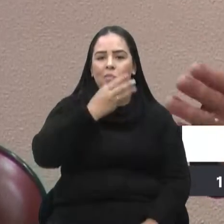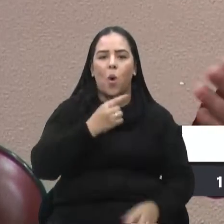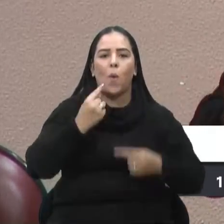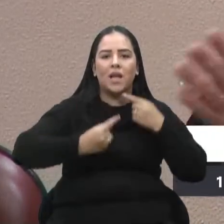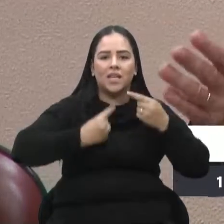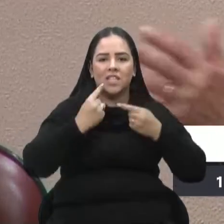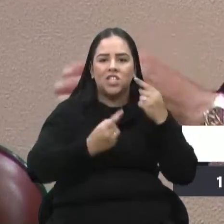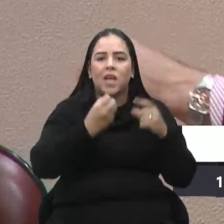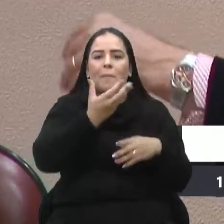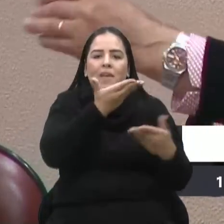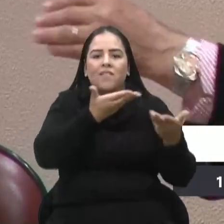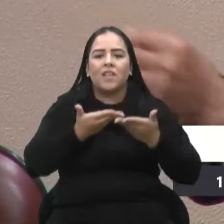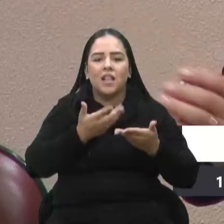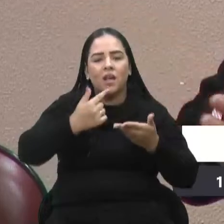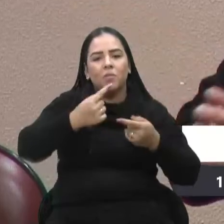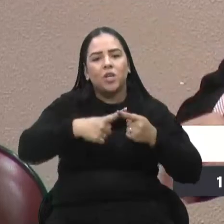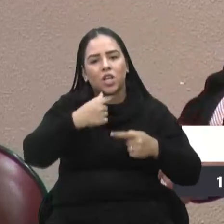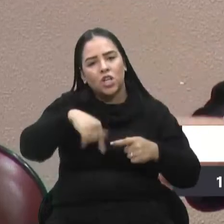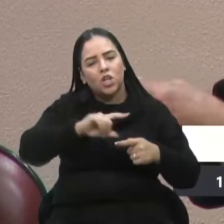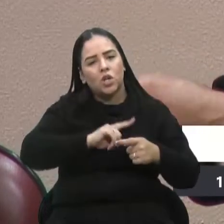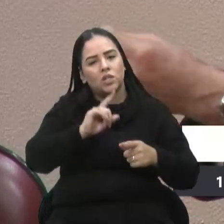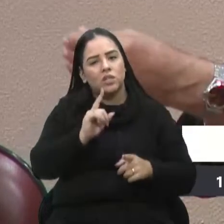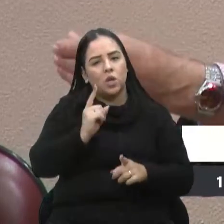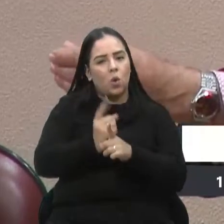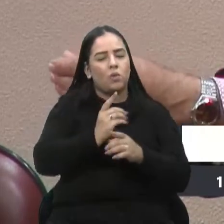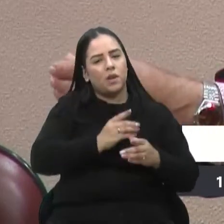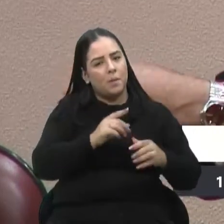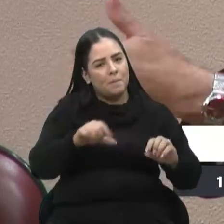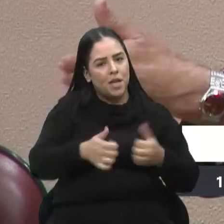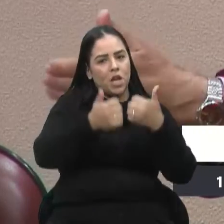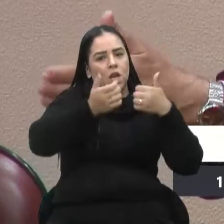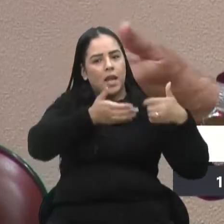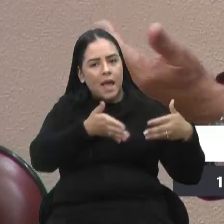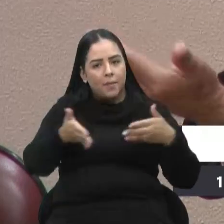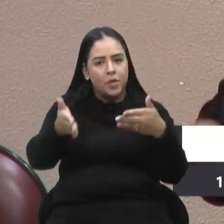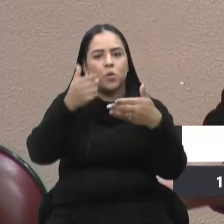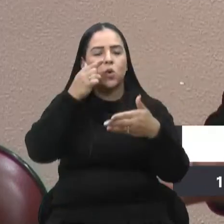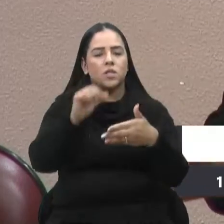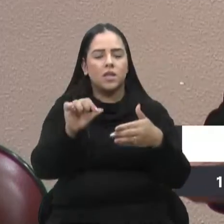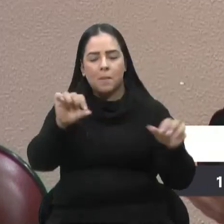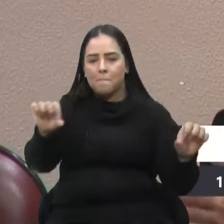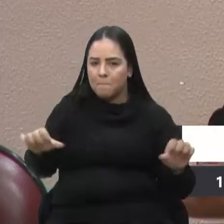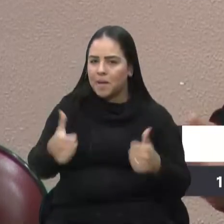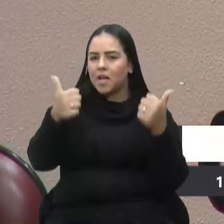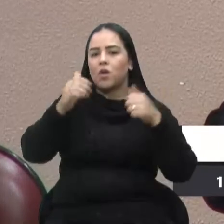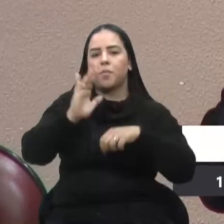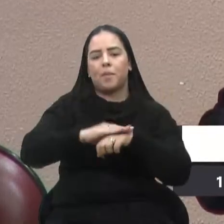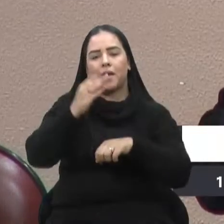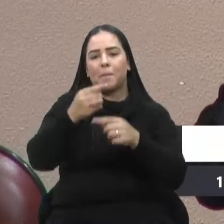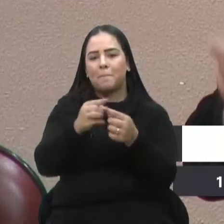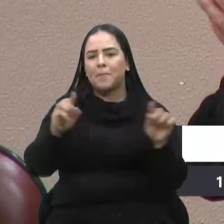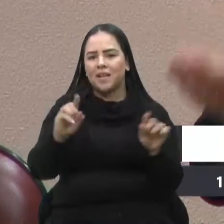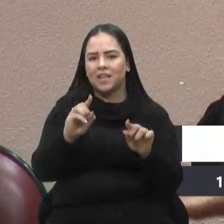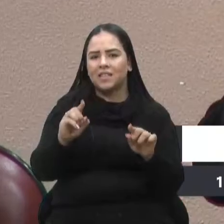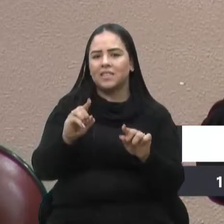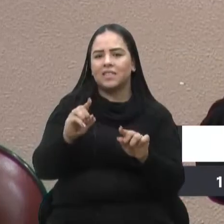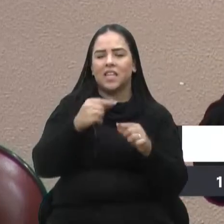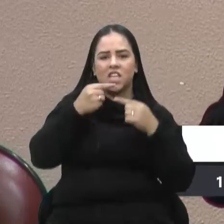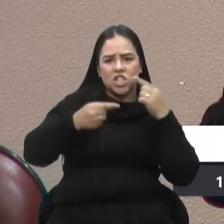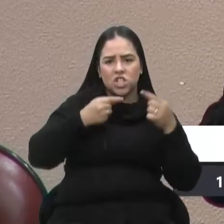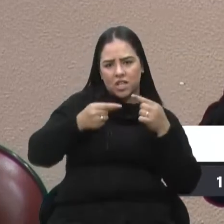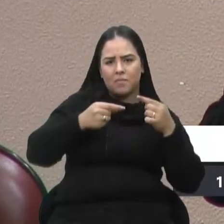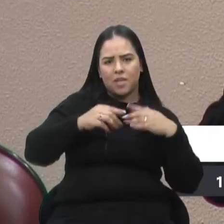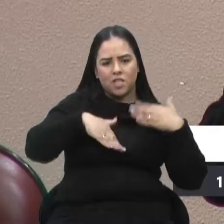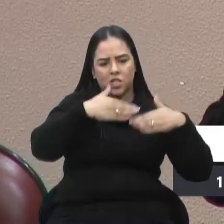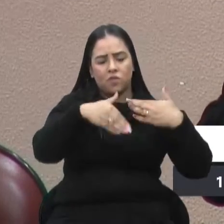gente procura o melhor caminho, muitas vezes, para poder melhorar um pouco mais. Agora, crítica construtiva é bem-vinda.